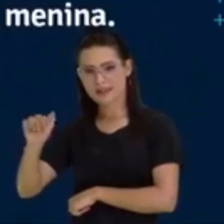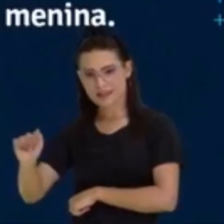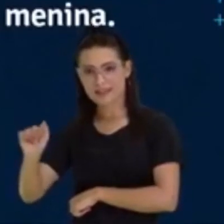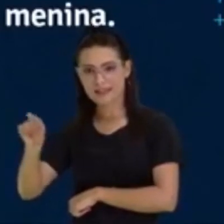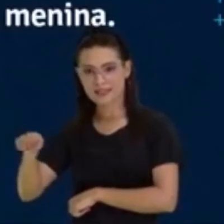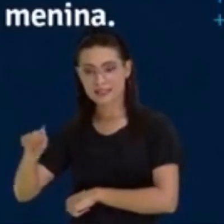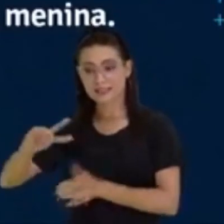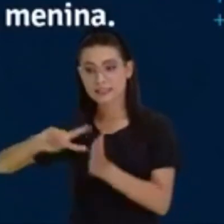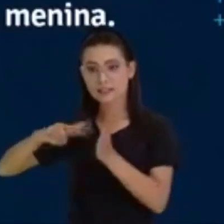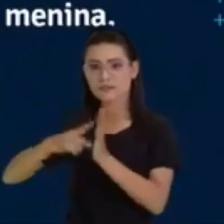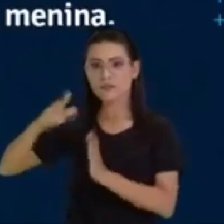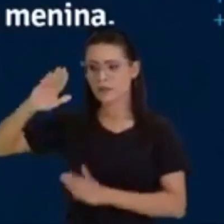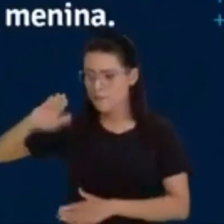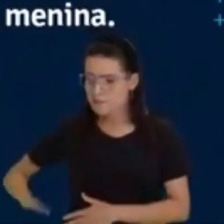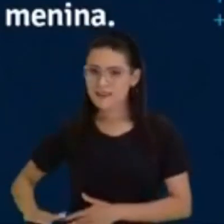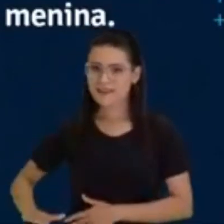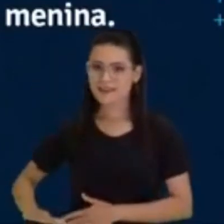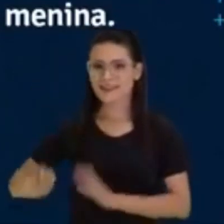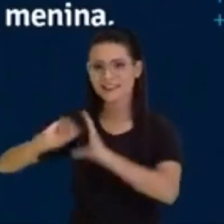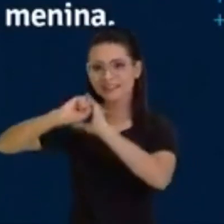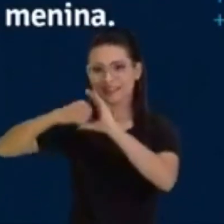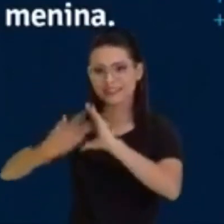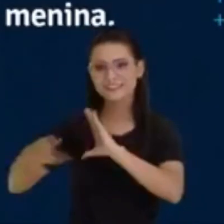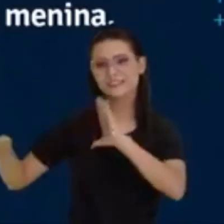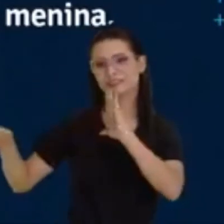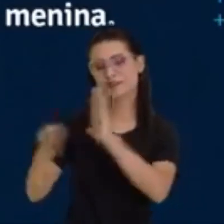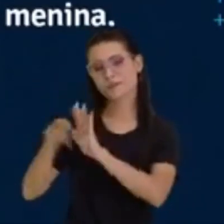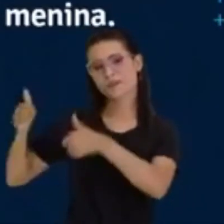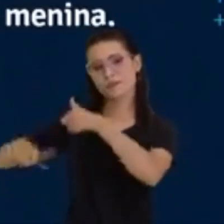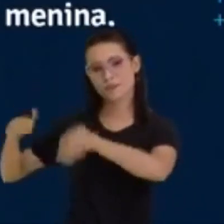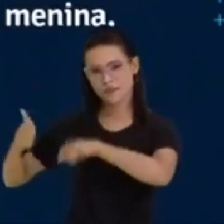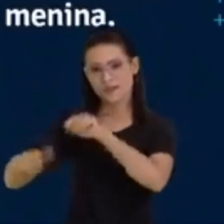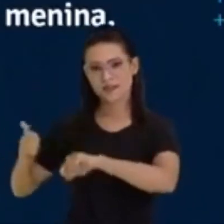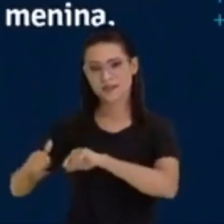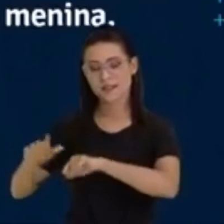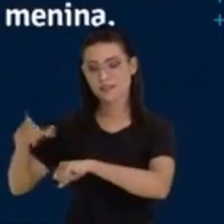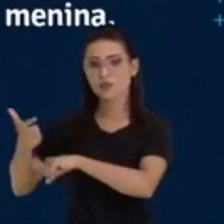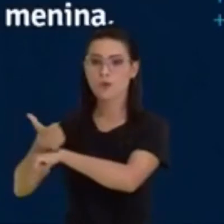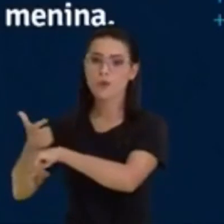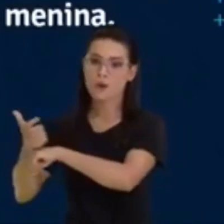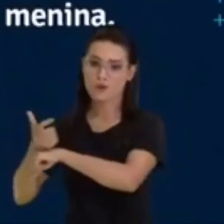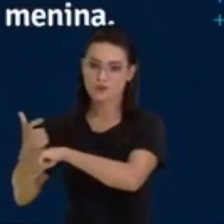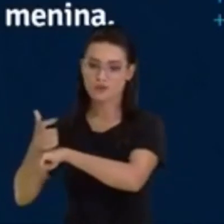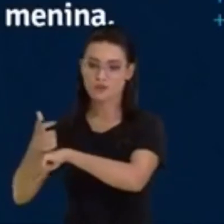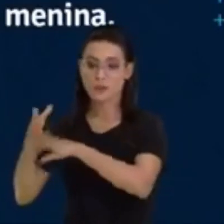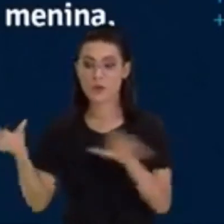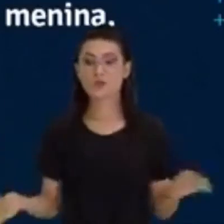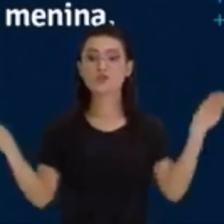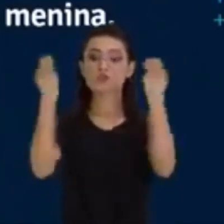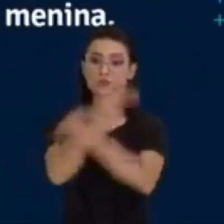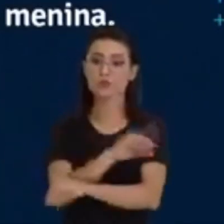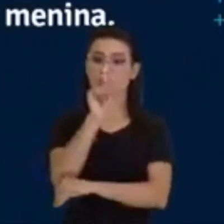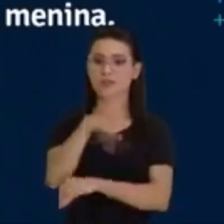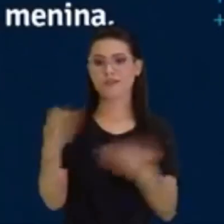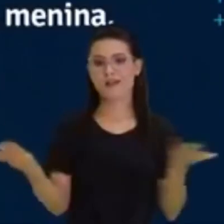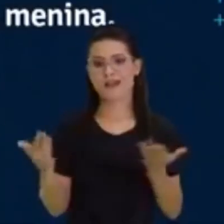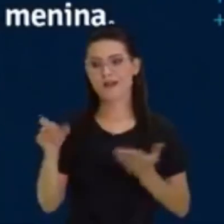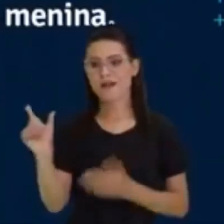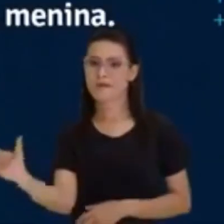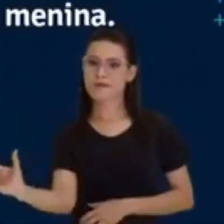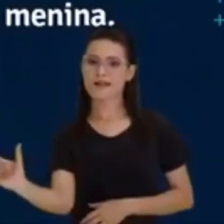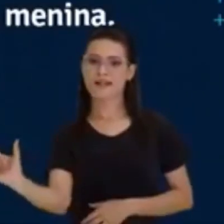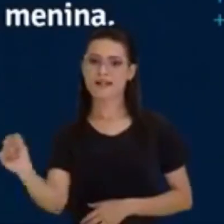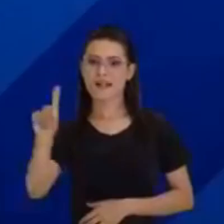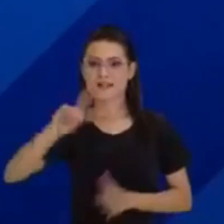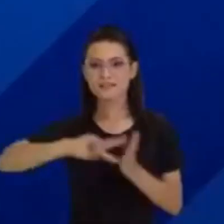está com a função de substantivo. Agora, se o açaí tivesse falado, não fica patetando menina